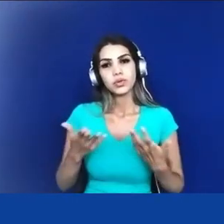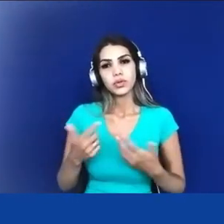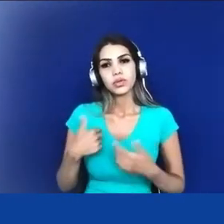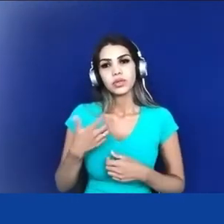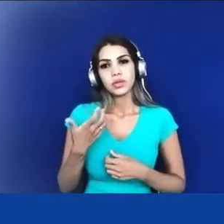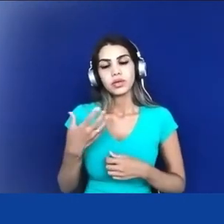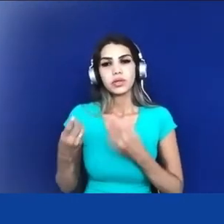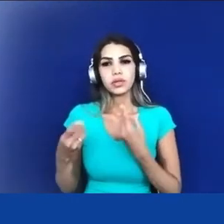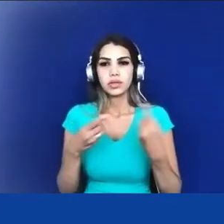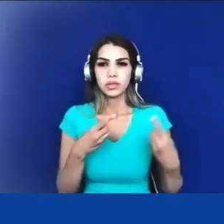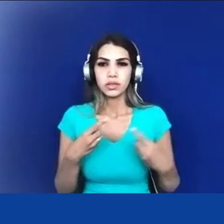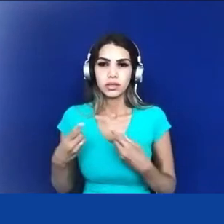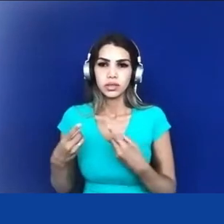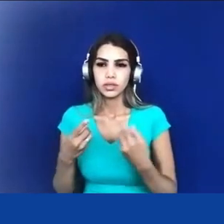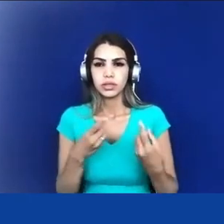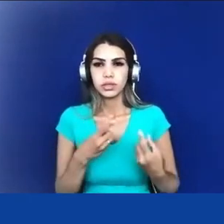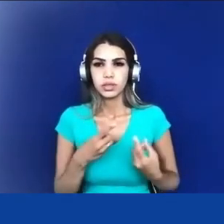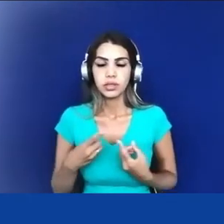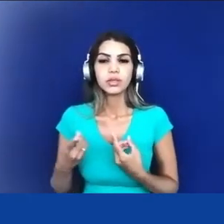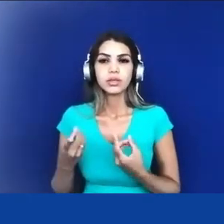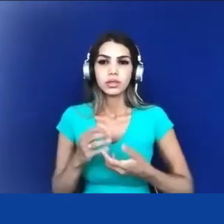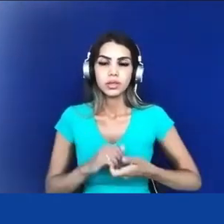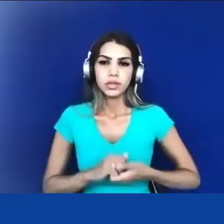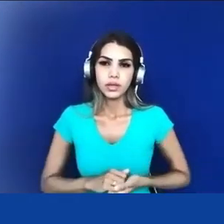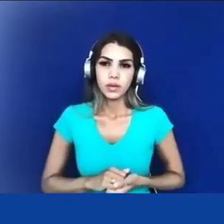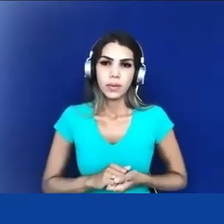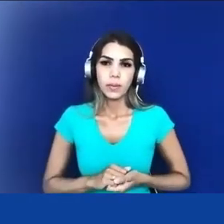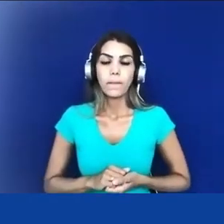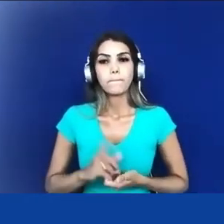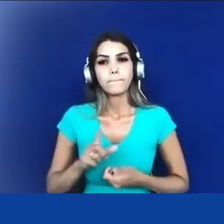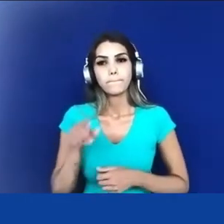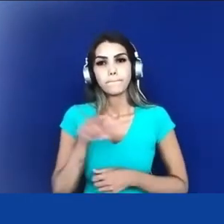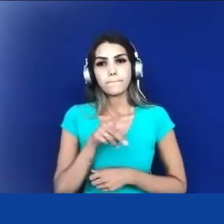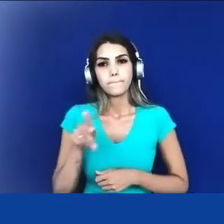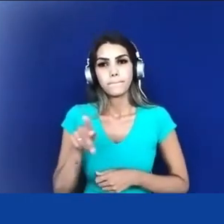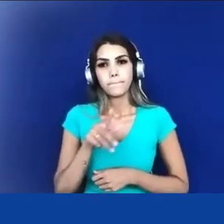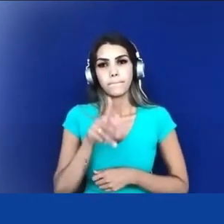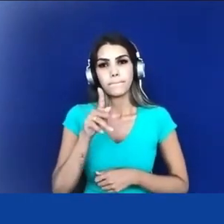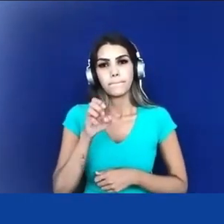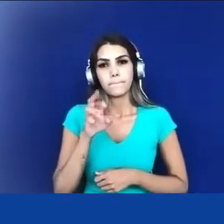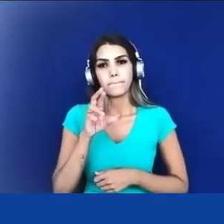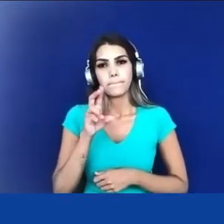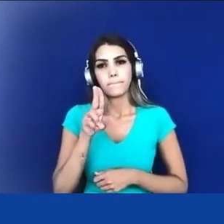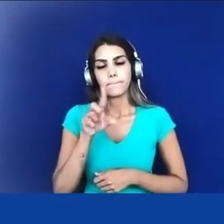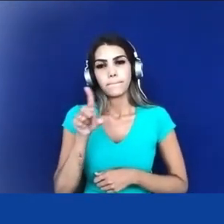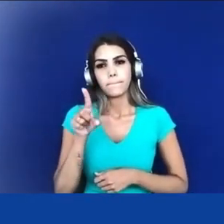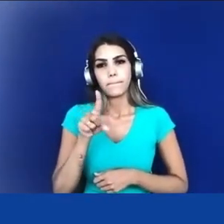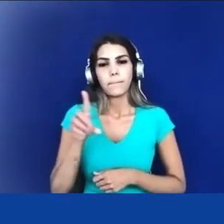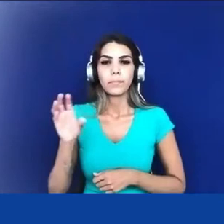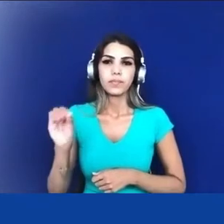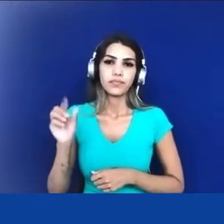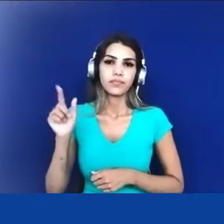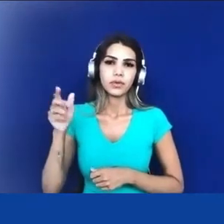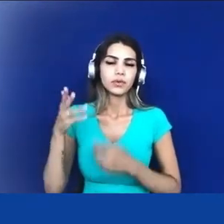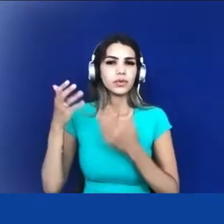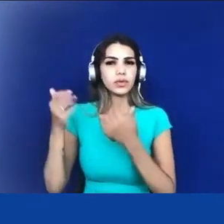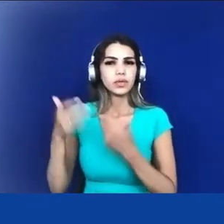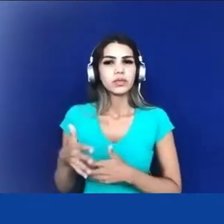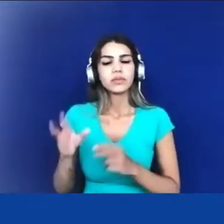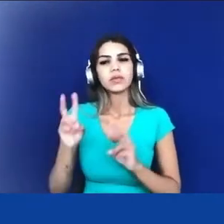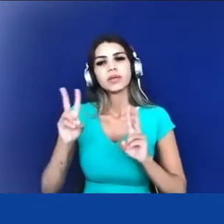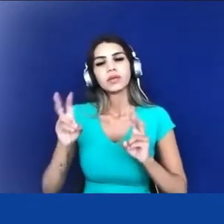grande pesquisador que é o professor Peruso novamente né que ele fala do respeito da validação